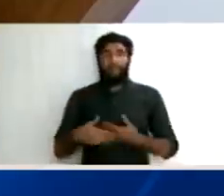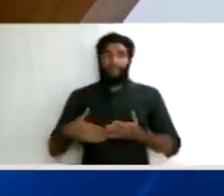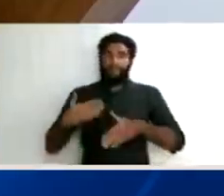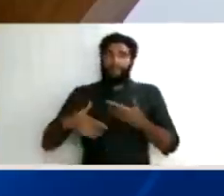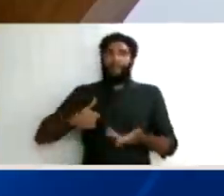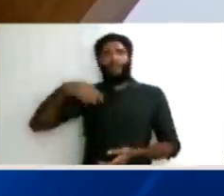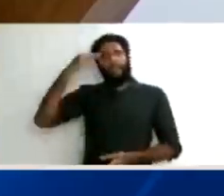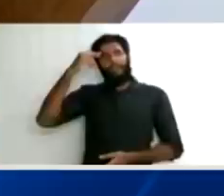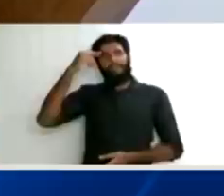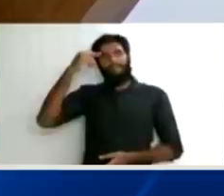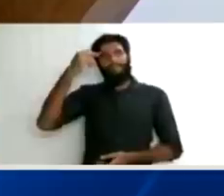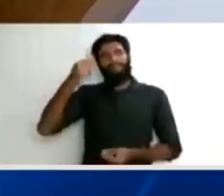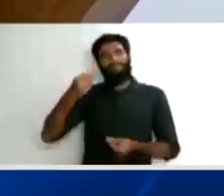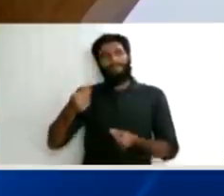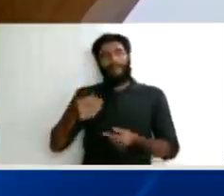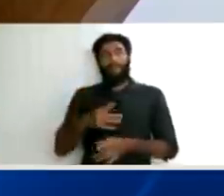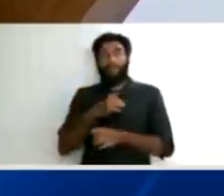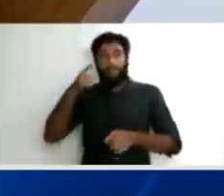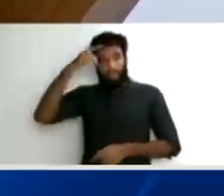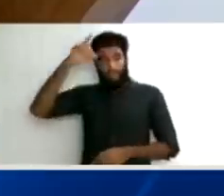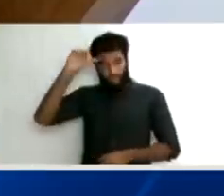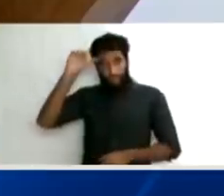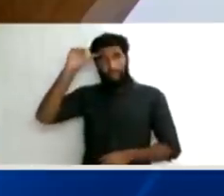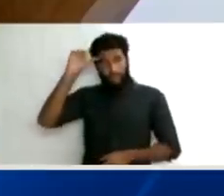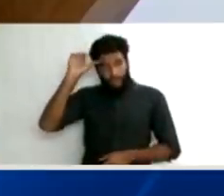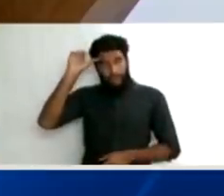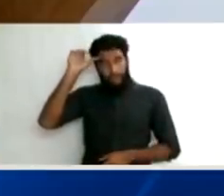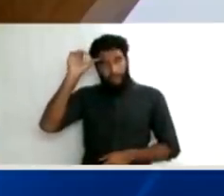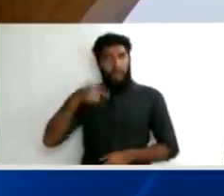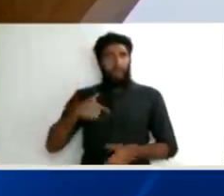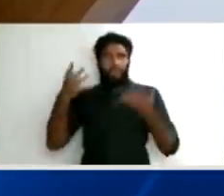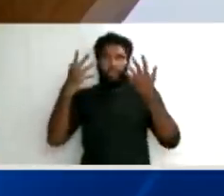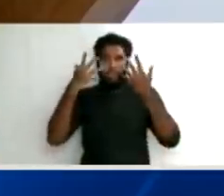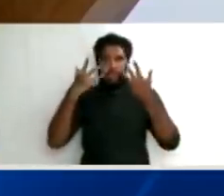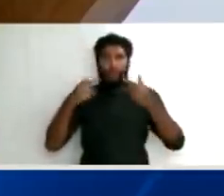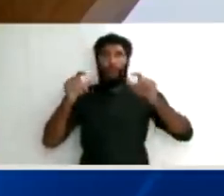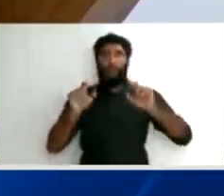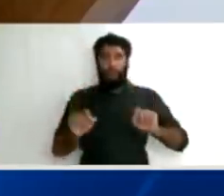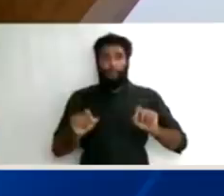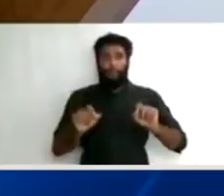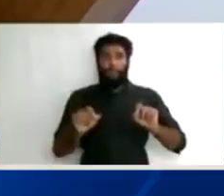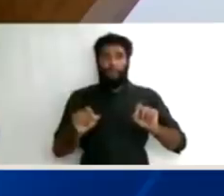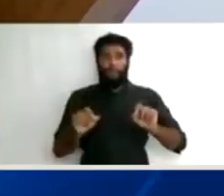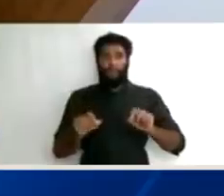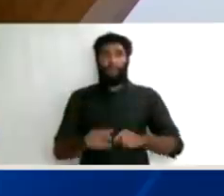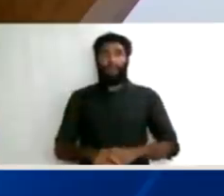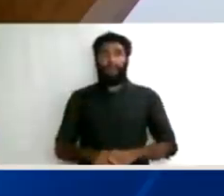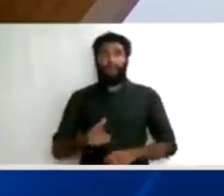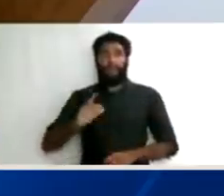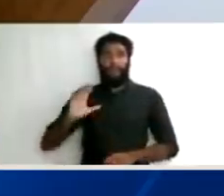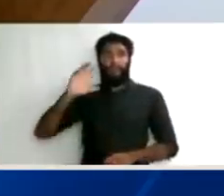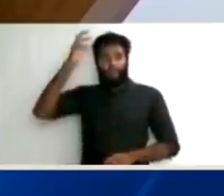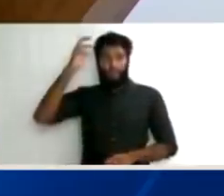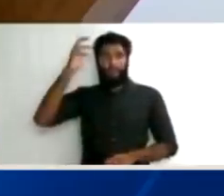inusitadas, não são decisões que a gente vê constantemente. Como eu já disse, eu nunca vi. É a primeira vez que eu estou vendo esse